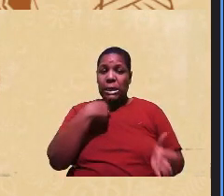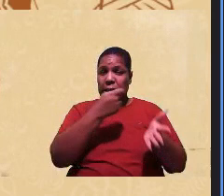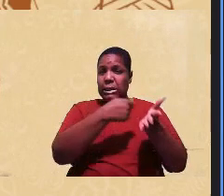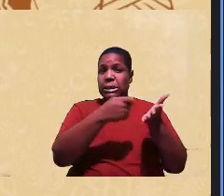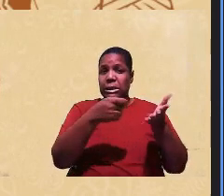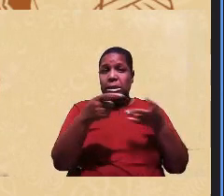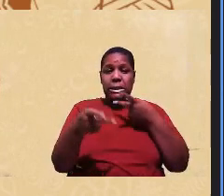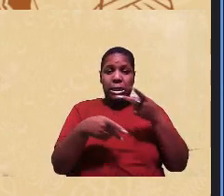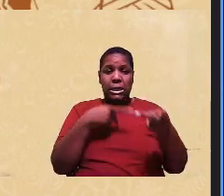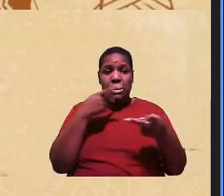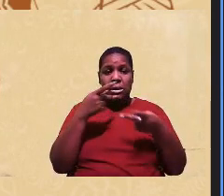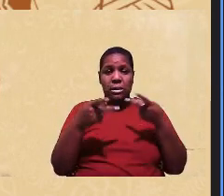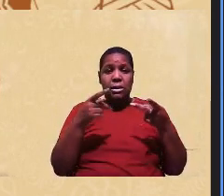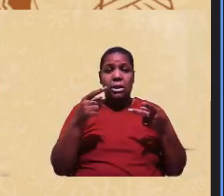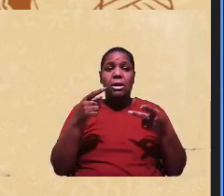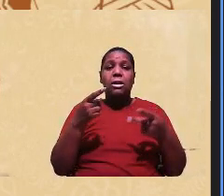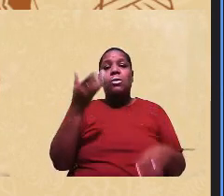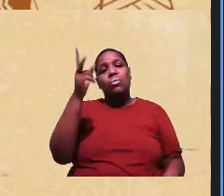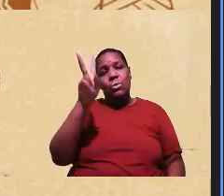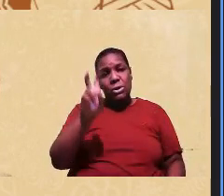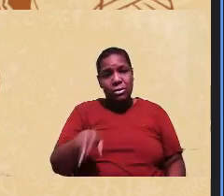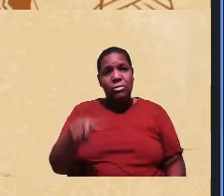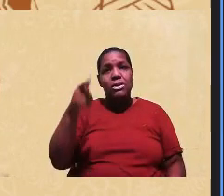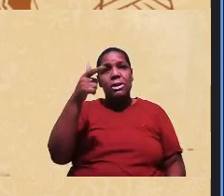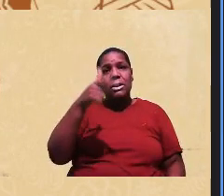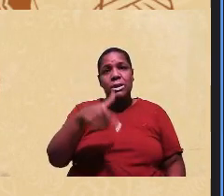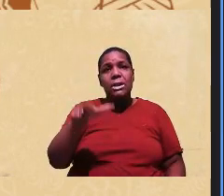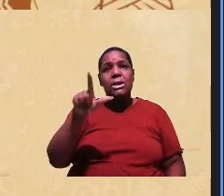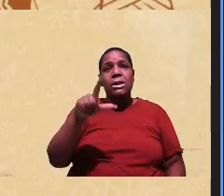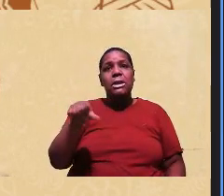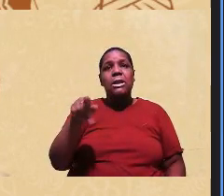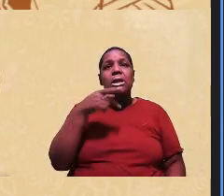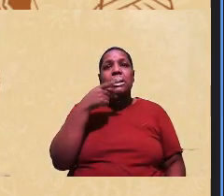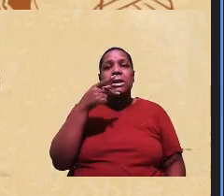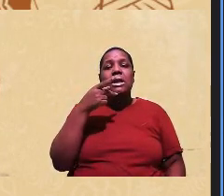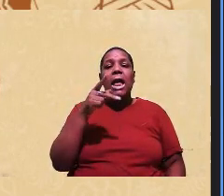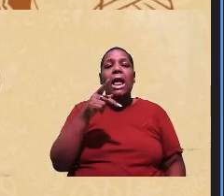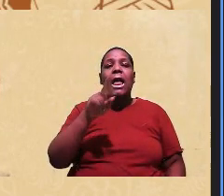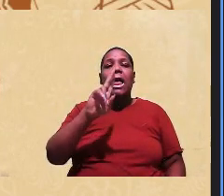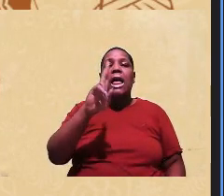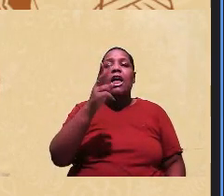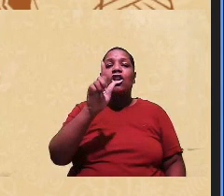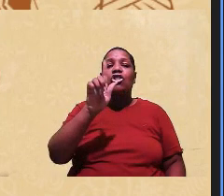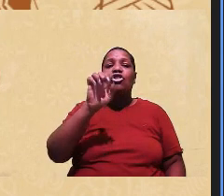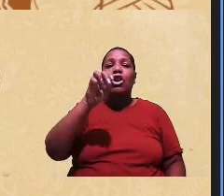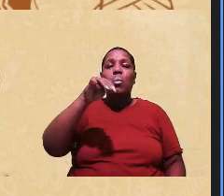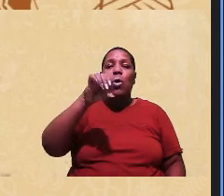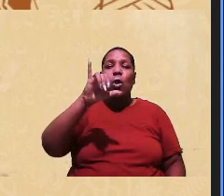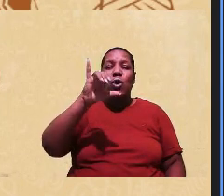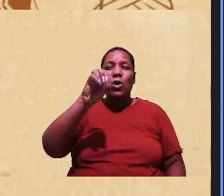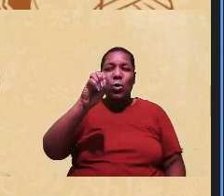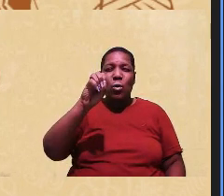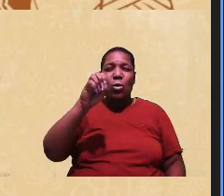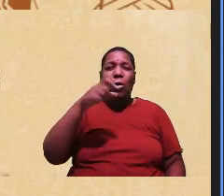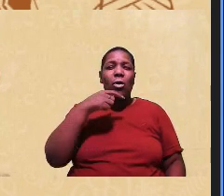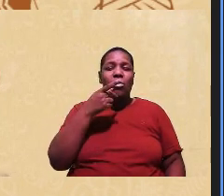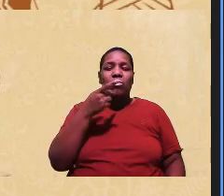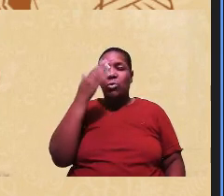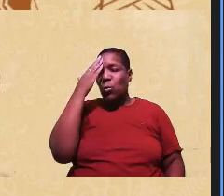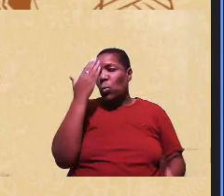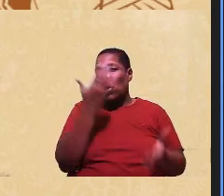e por muitas vezes esses discursos hegemônicos eles trazem o descrédito